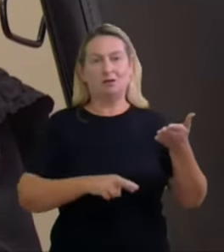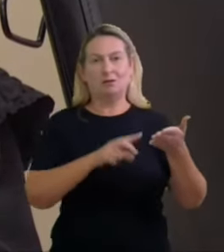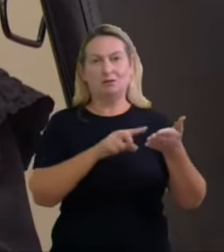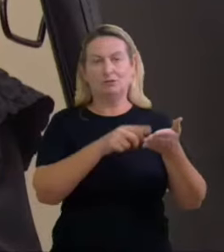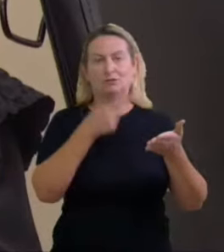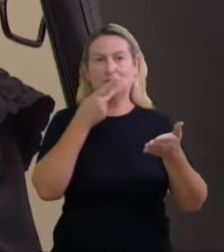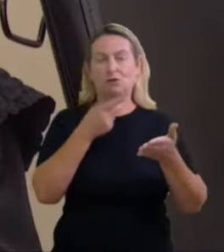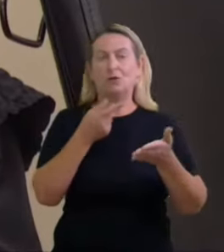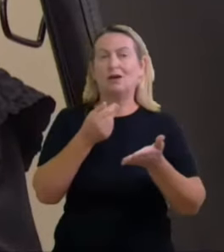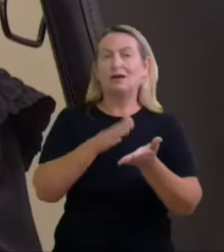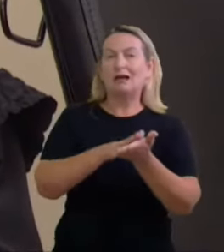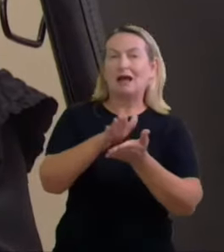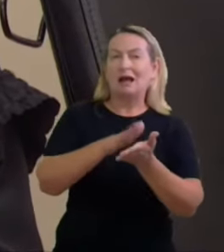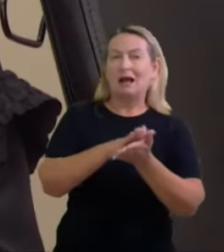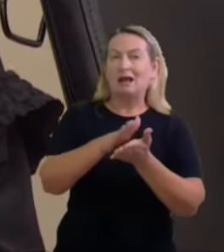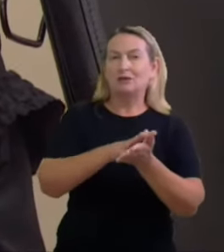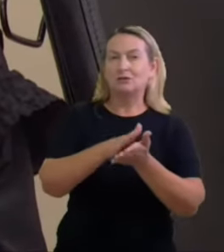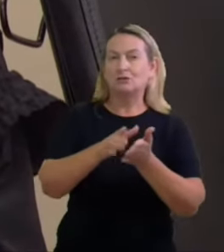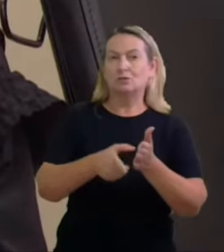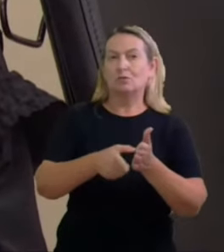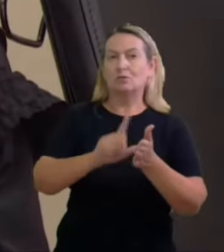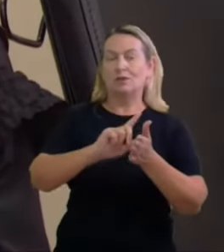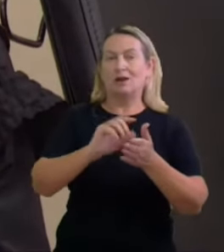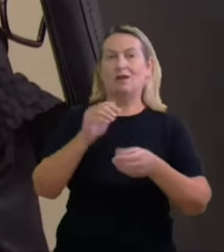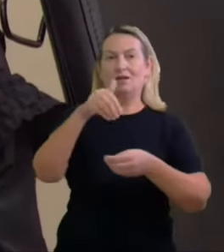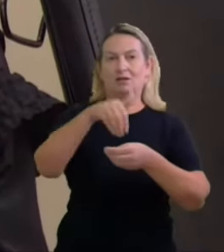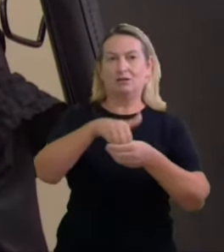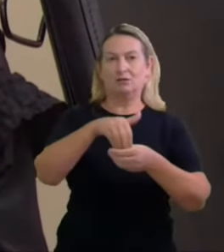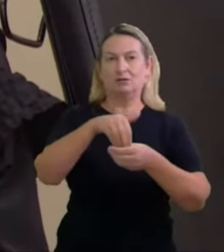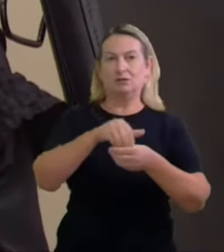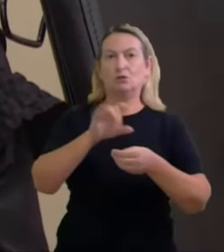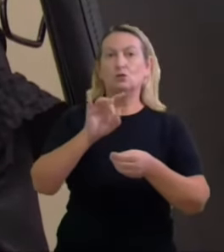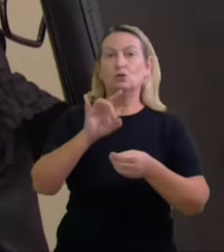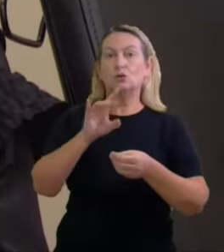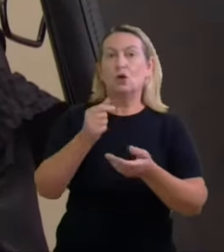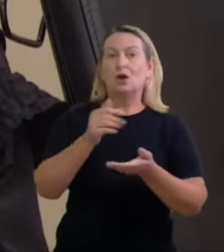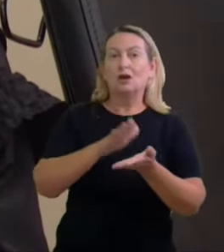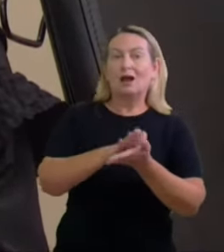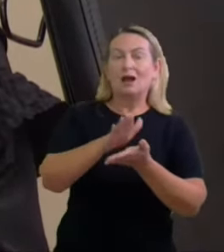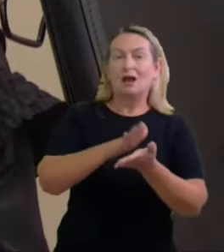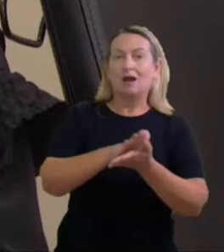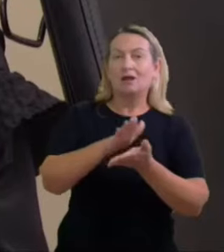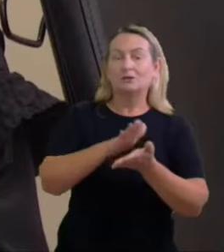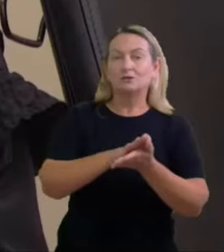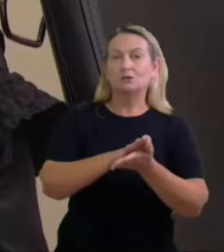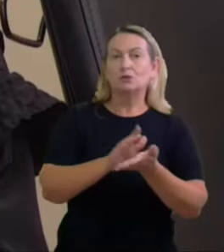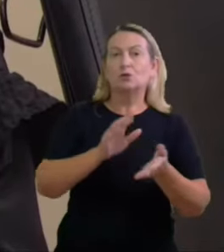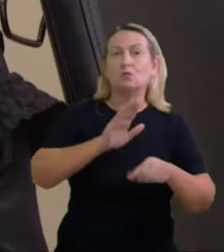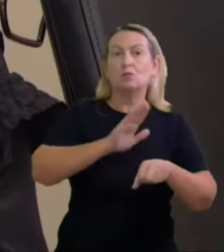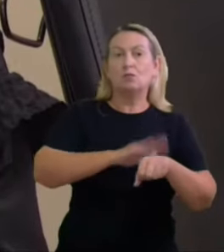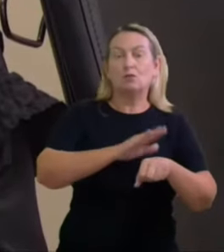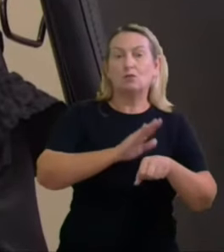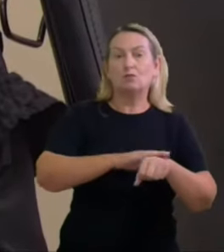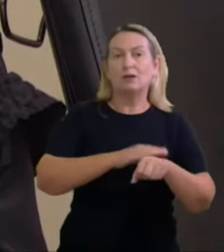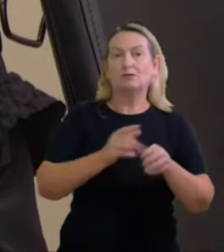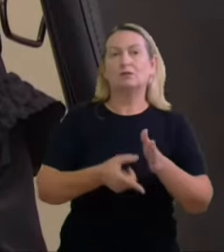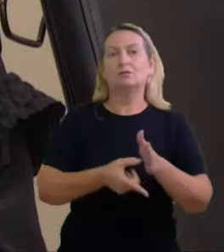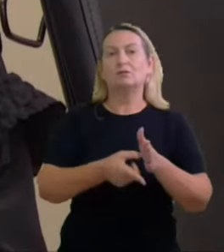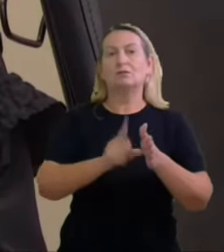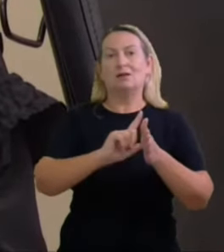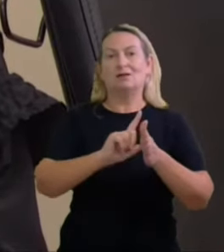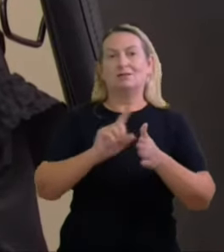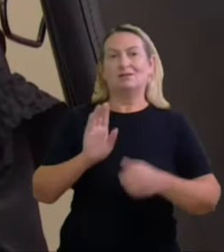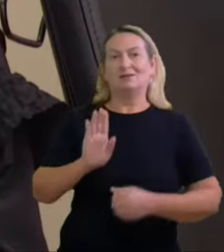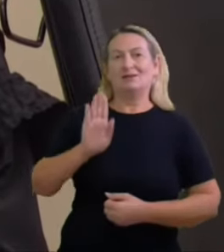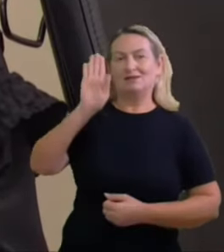-eleitorais no investigado Sérgio Moro apenas aqueles efetivamente declarados na pré-candidatura para o certame eleitoral do Senado do